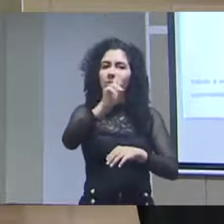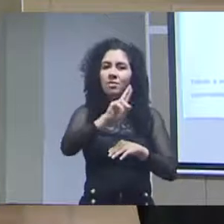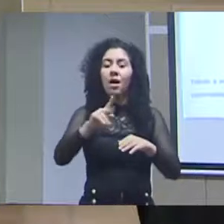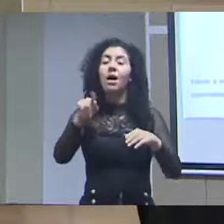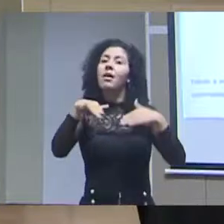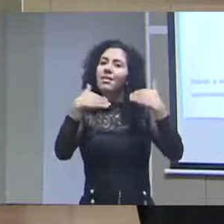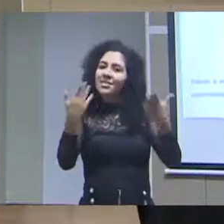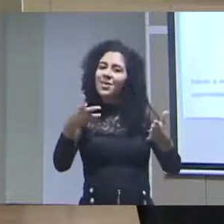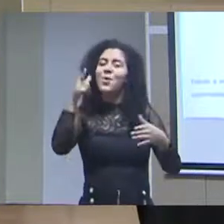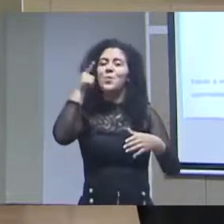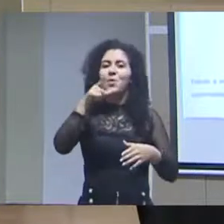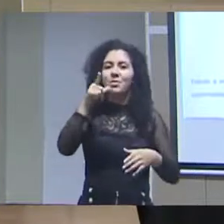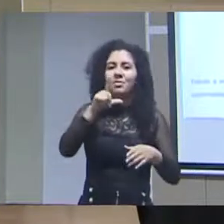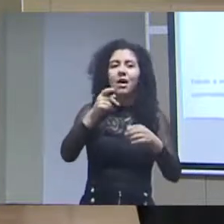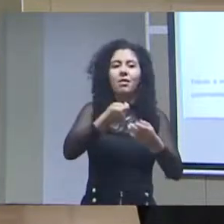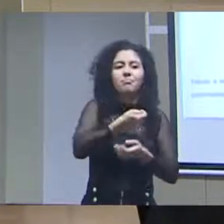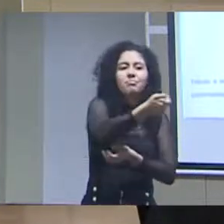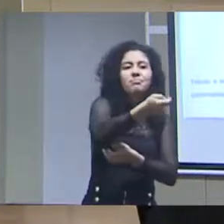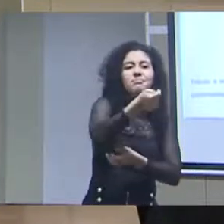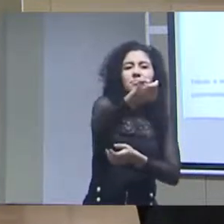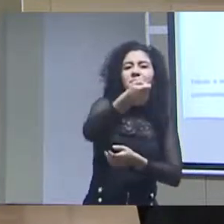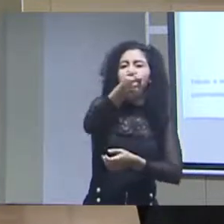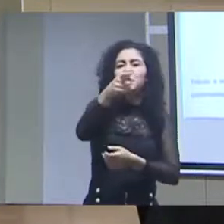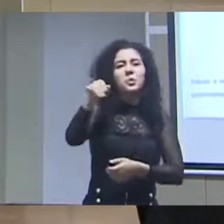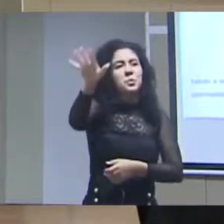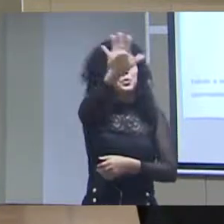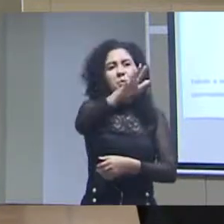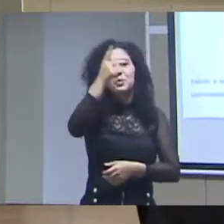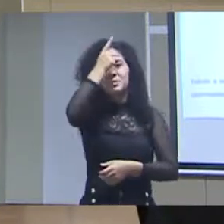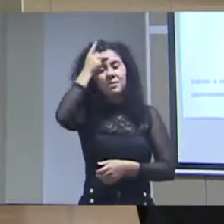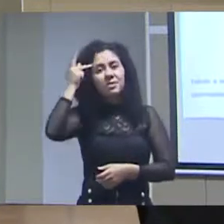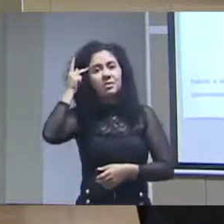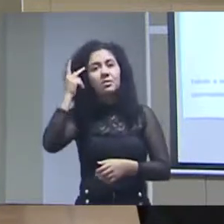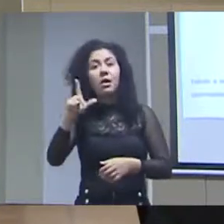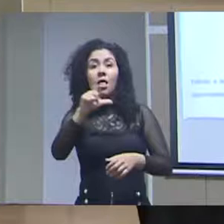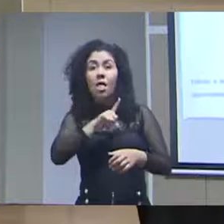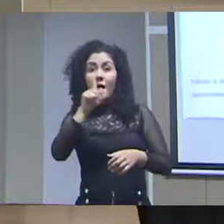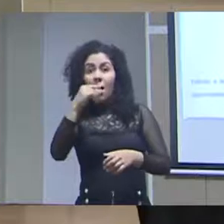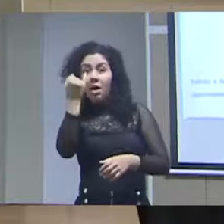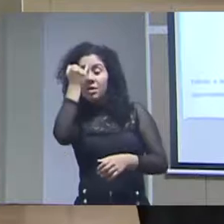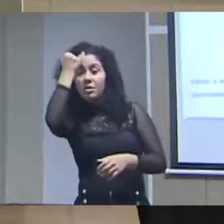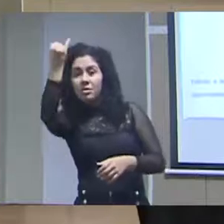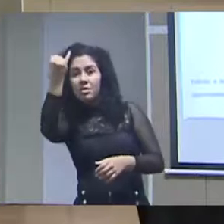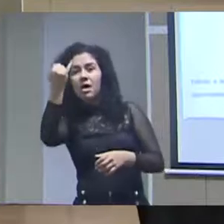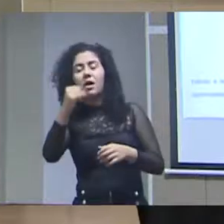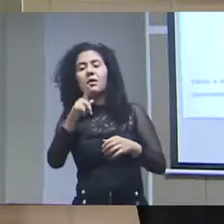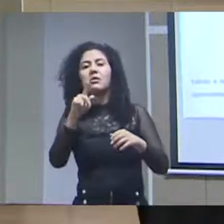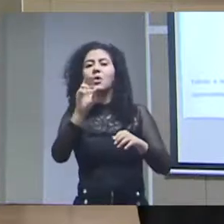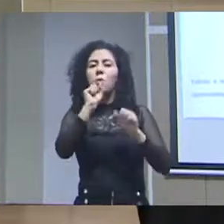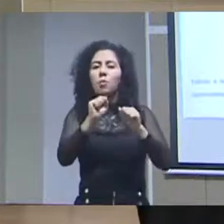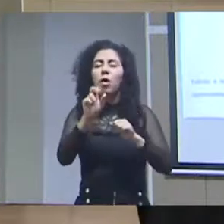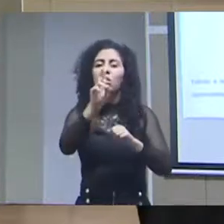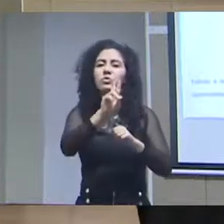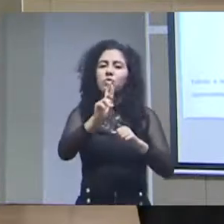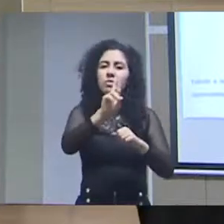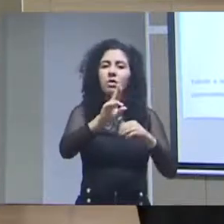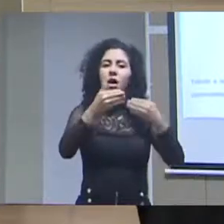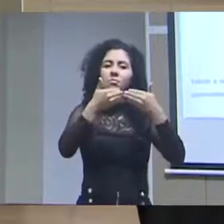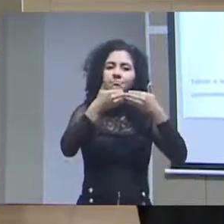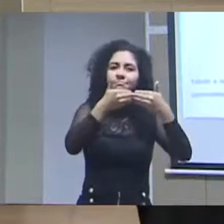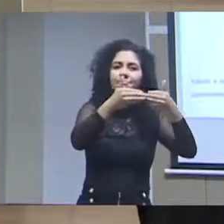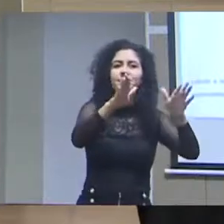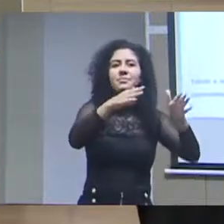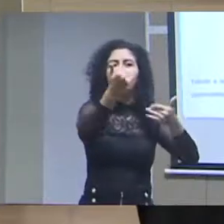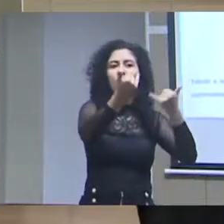os dados abertos começam a favorecer todo mundo, que é a ideia que algumas infraestruturas de dados têm, inclusive a Infraestrutura Nacional de Dados Abertos